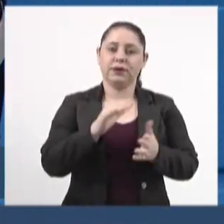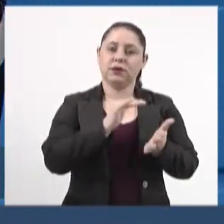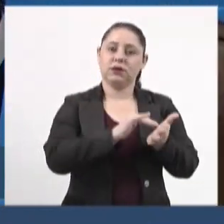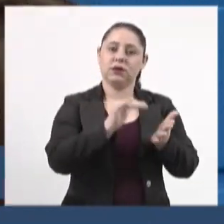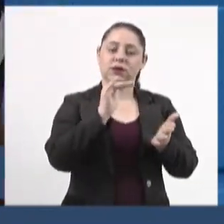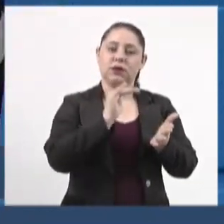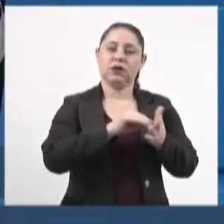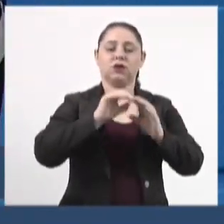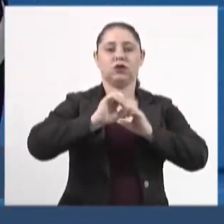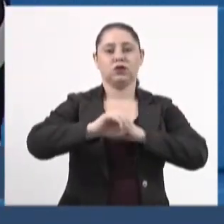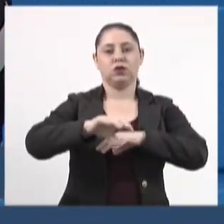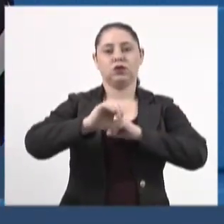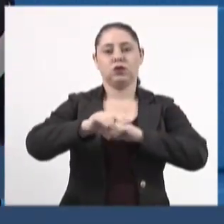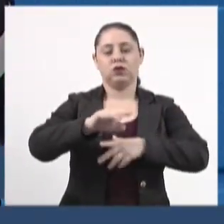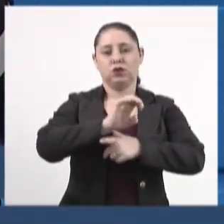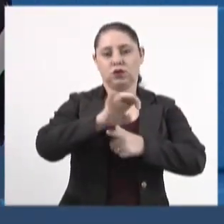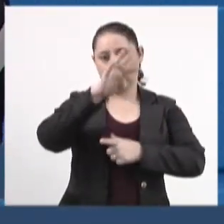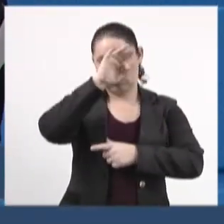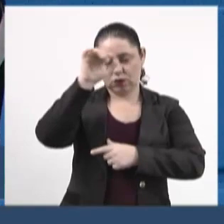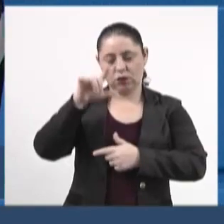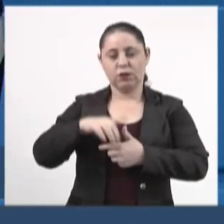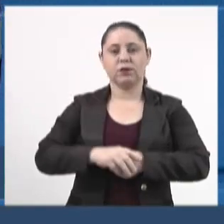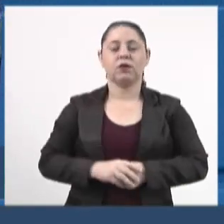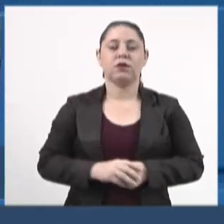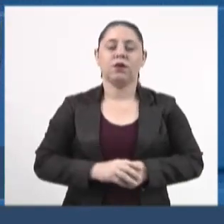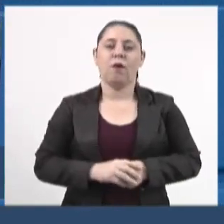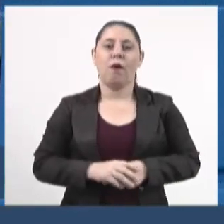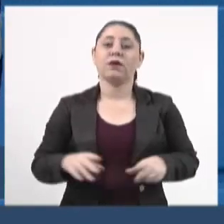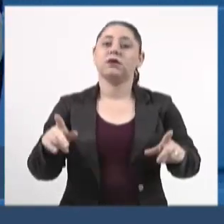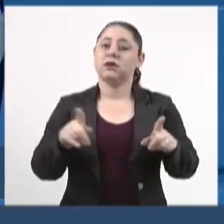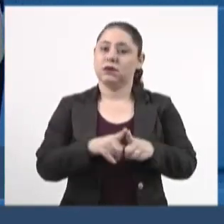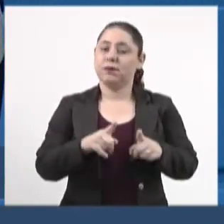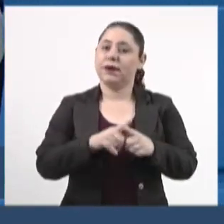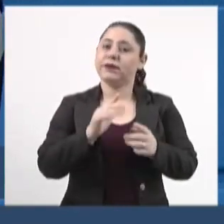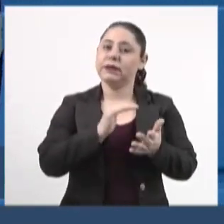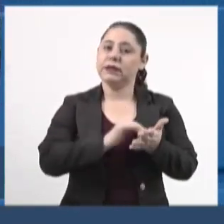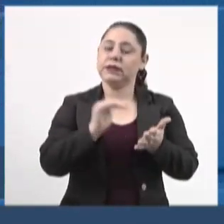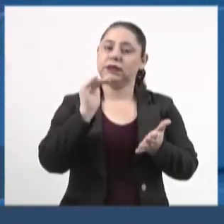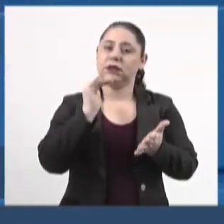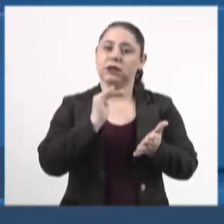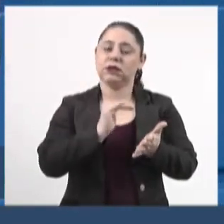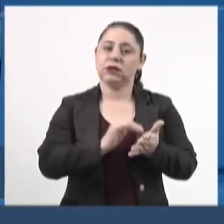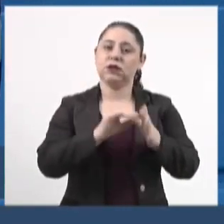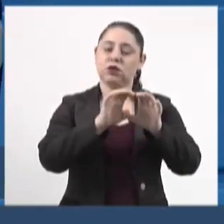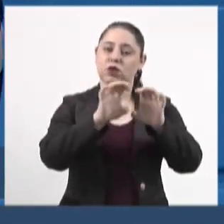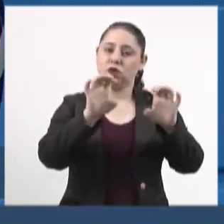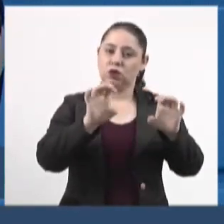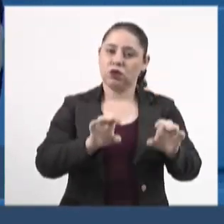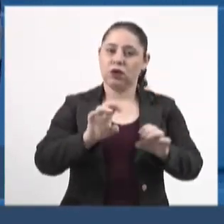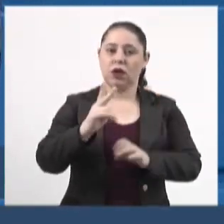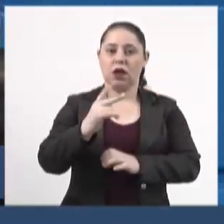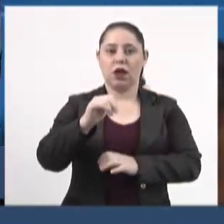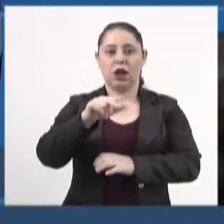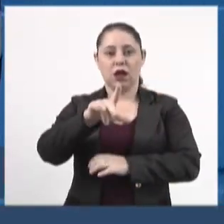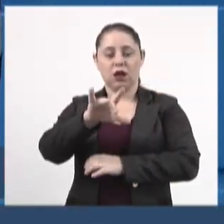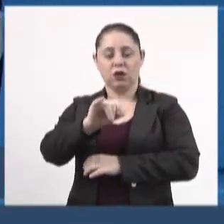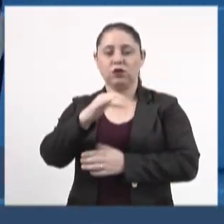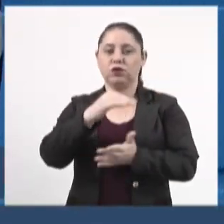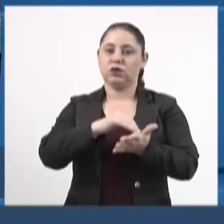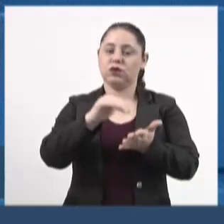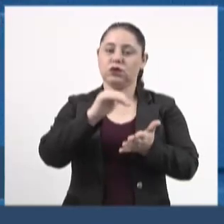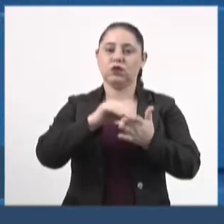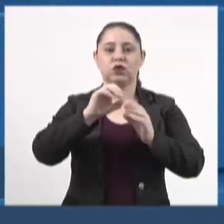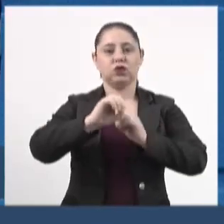secretário de Educação de Mato Grosso do Sul e também ao secretário de Infraestrutura Hélio Pelufo e o